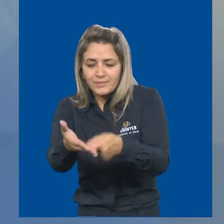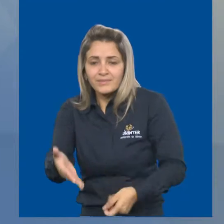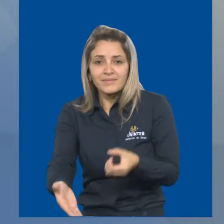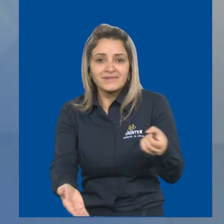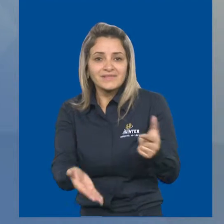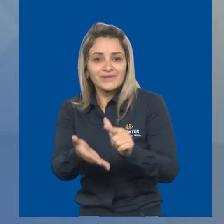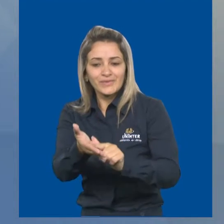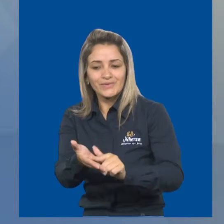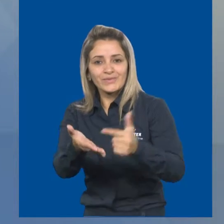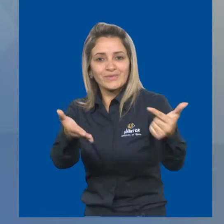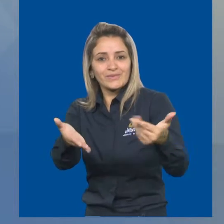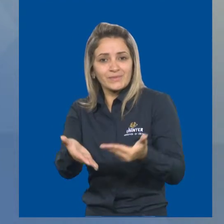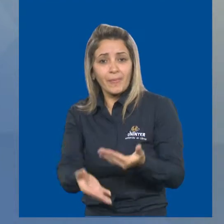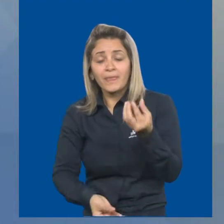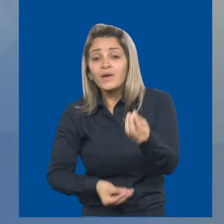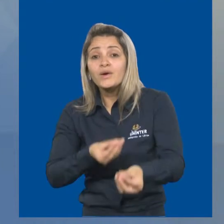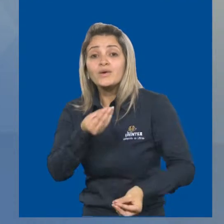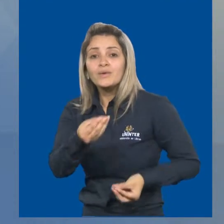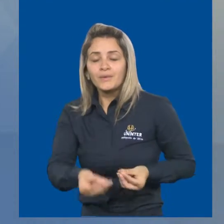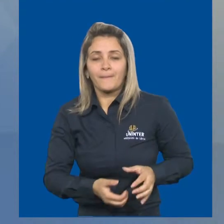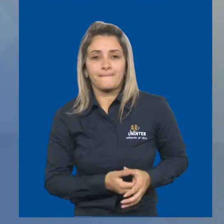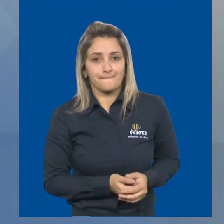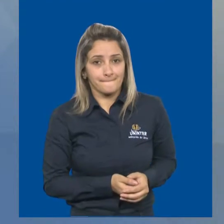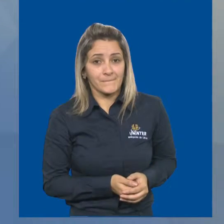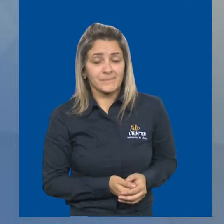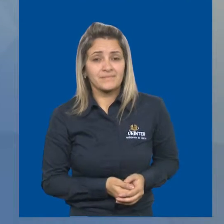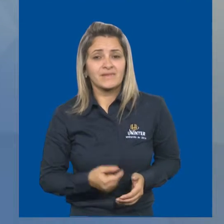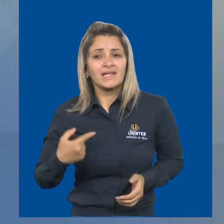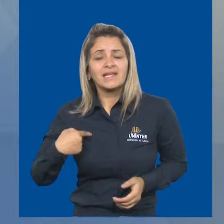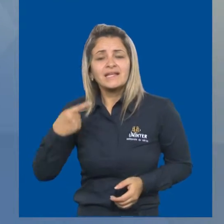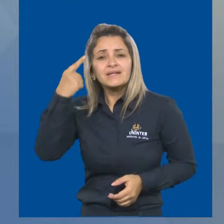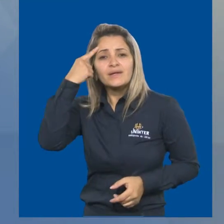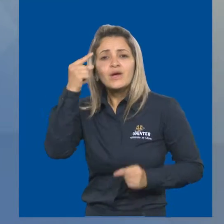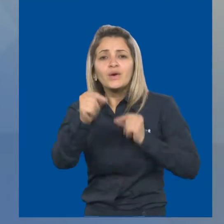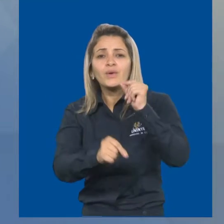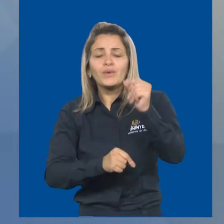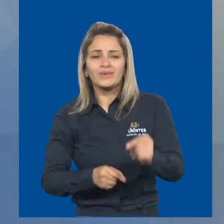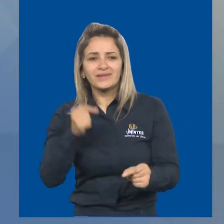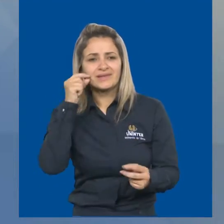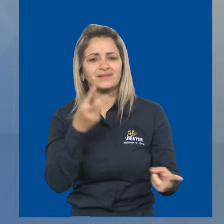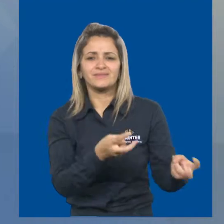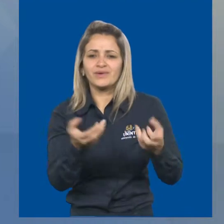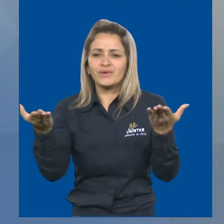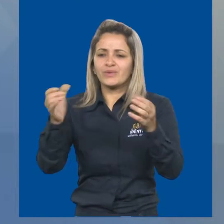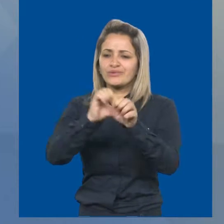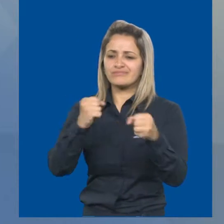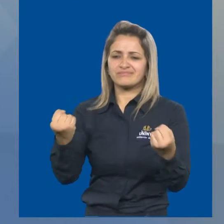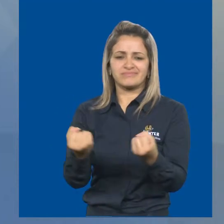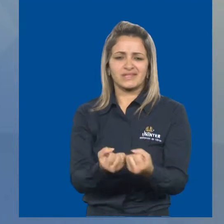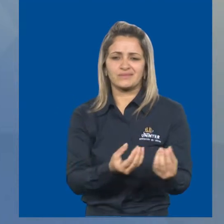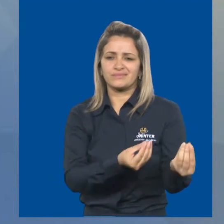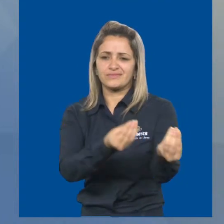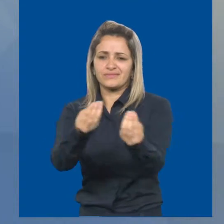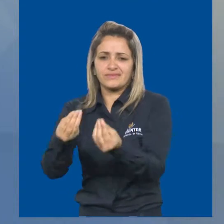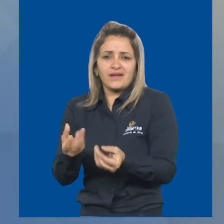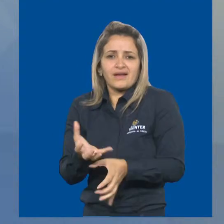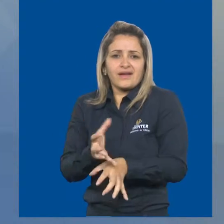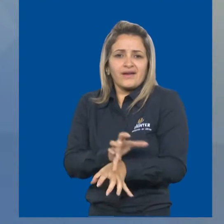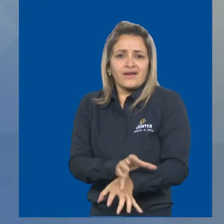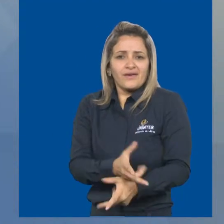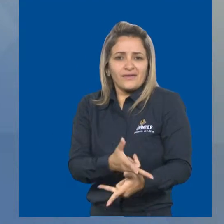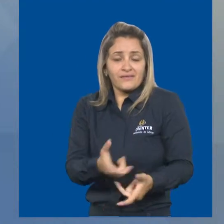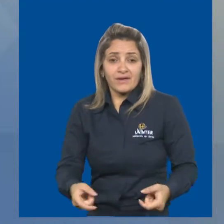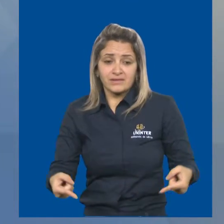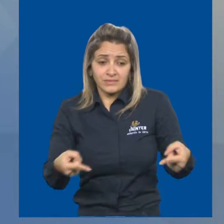livro. Bom, como antídoto à superficialidade da sociedade que vivemos e a este vazio presente